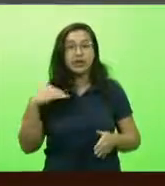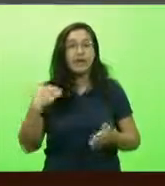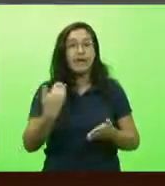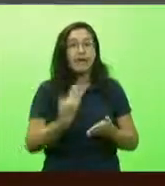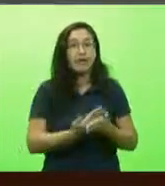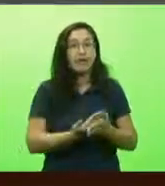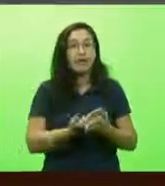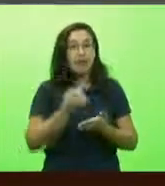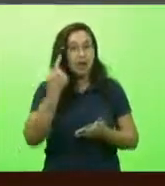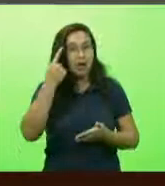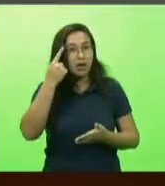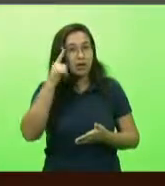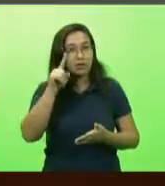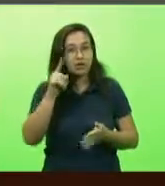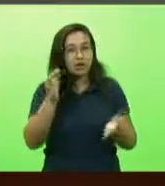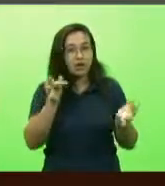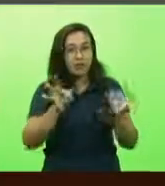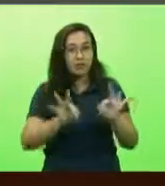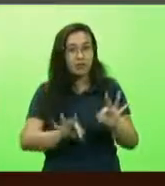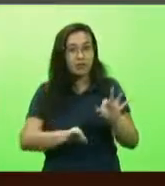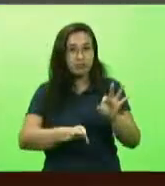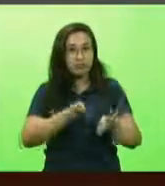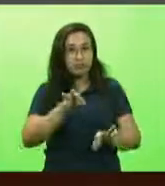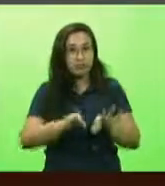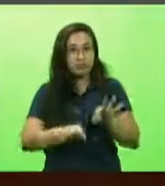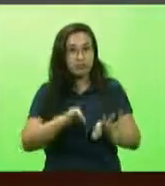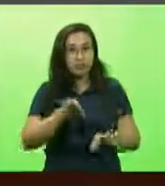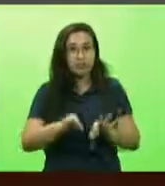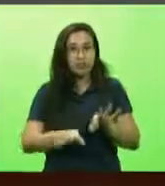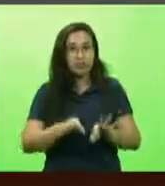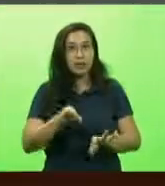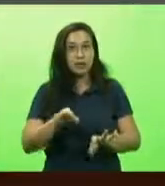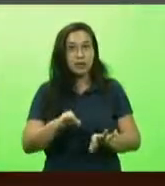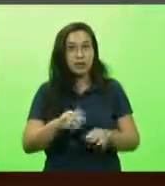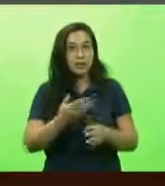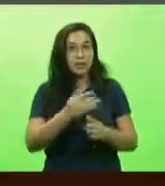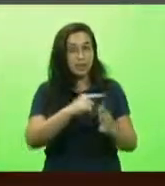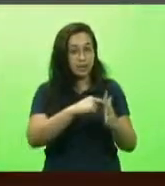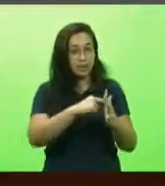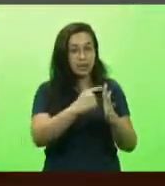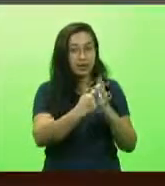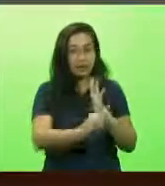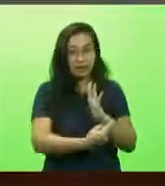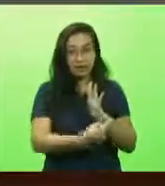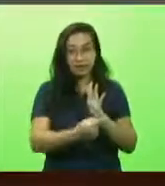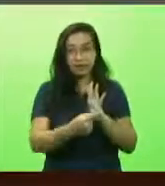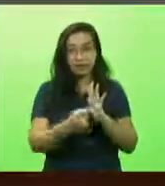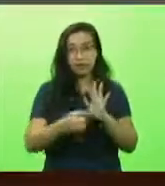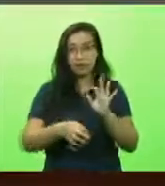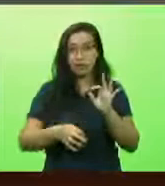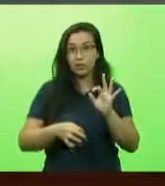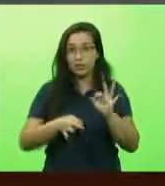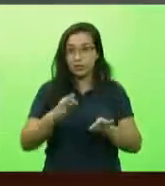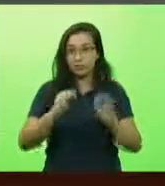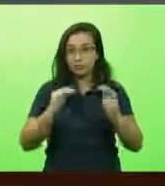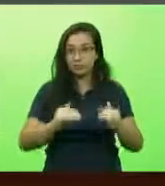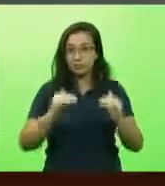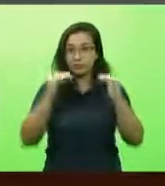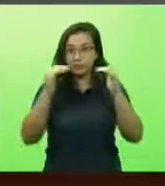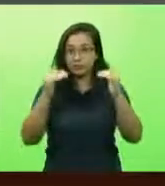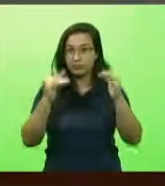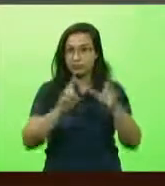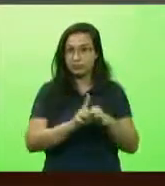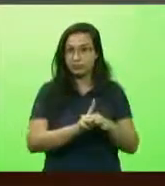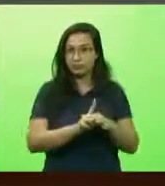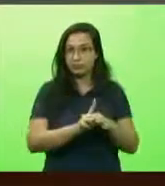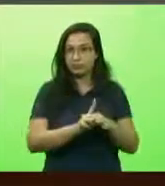final do julgamento, estes cinco desembargadores saem do sistema